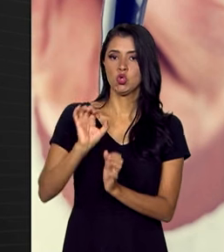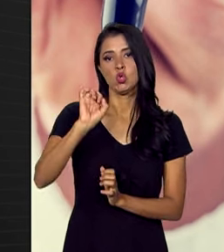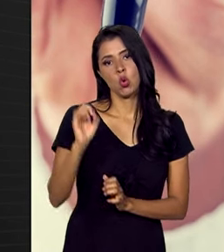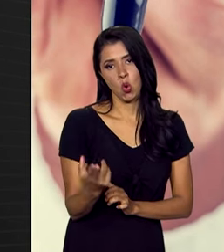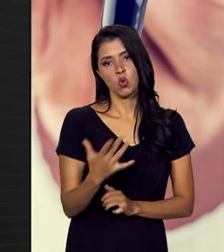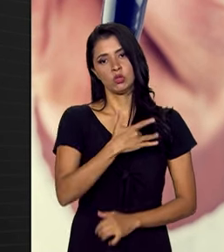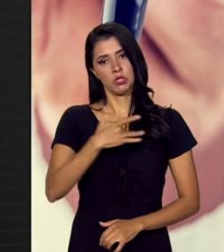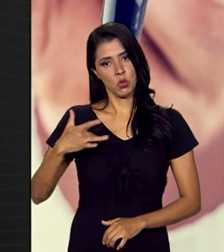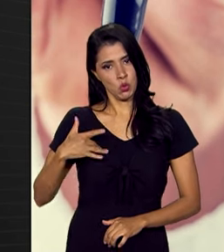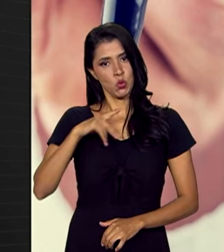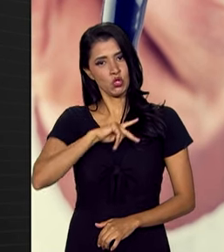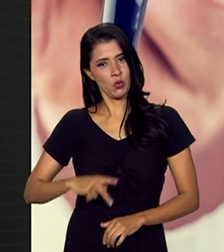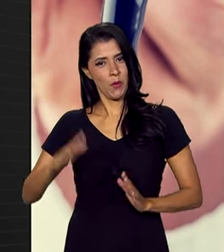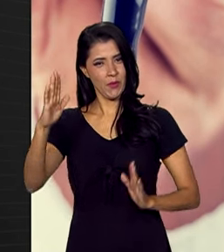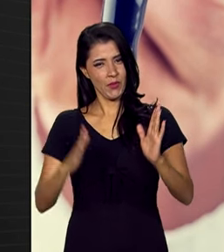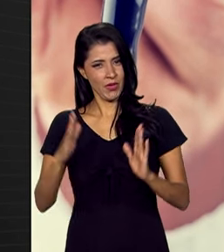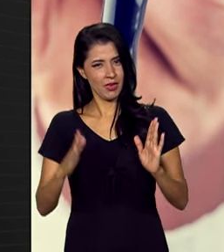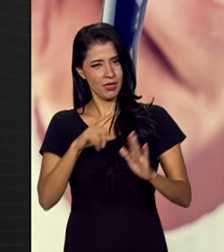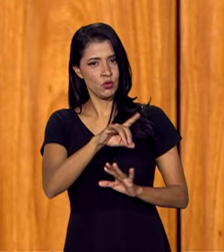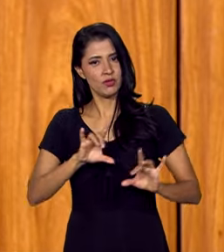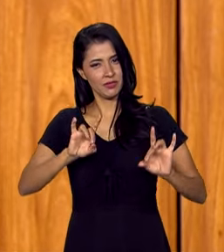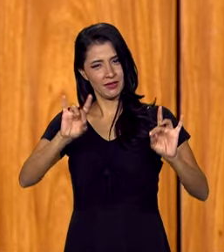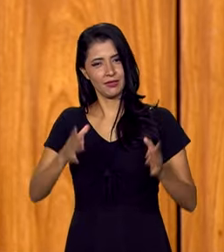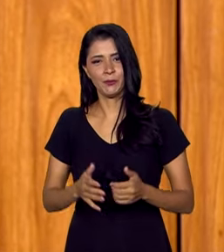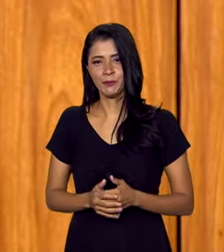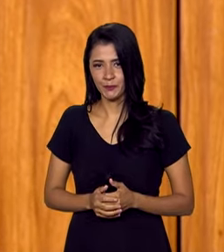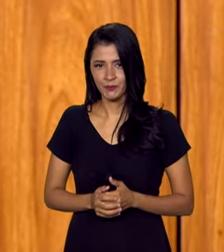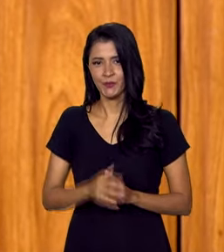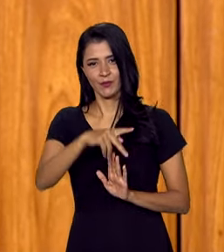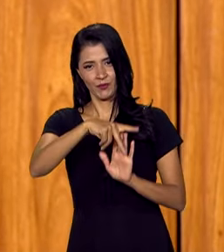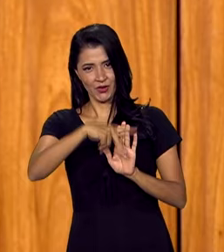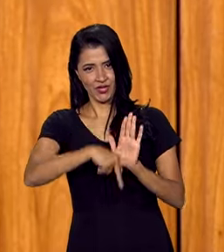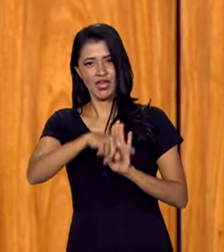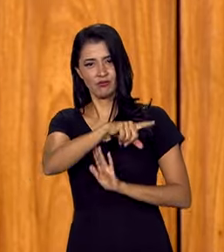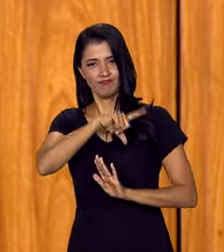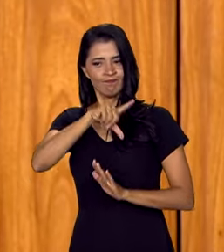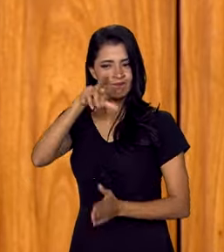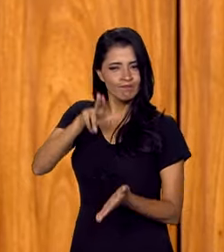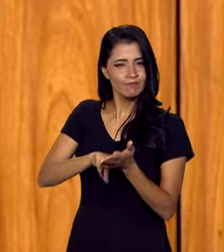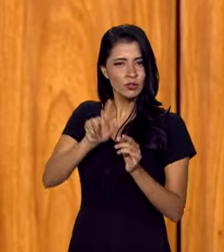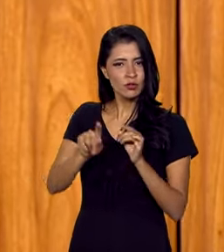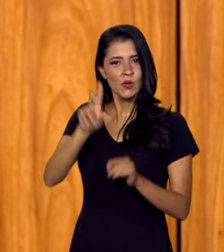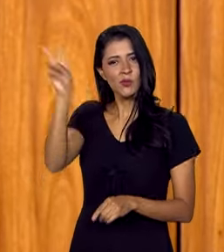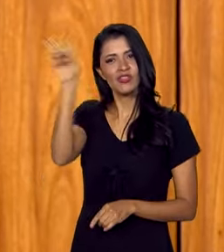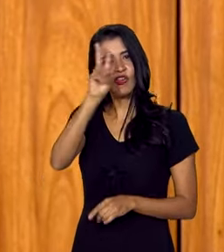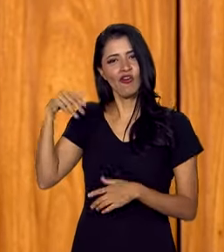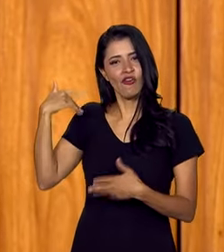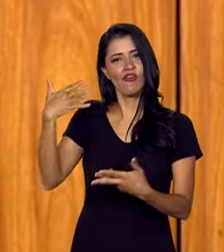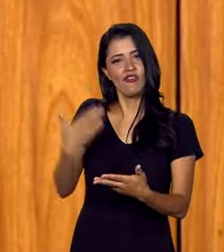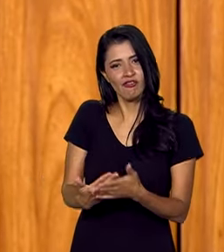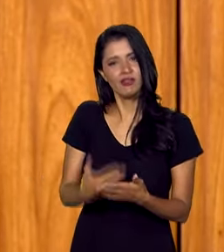saúde pública durante o período de especialização. É um projeto que reconhece uma história, que